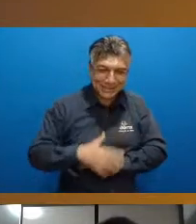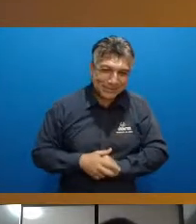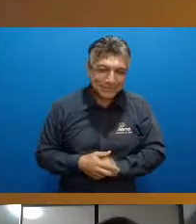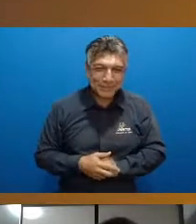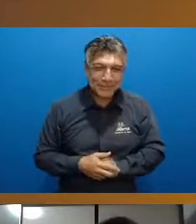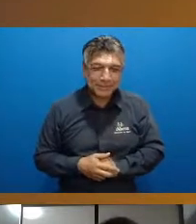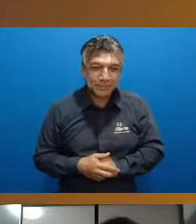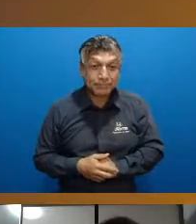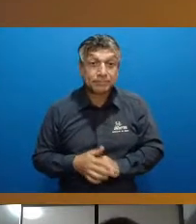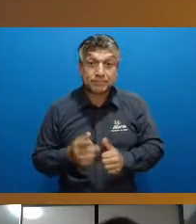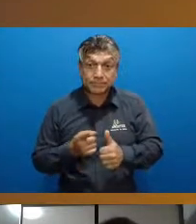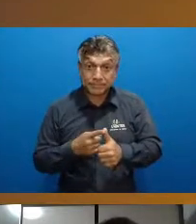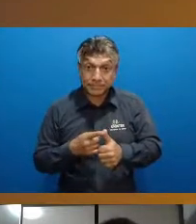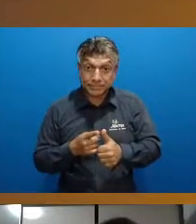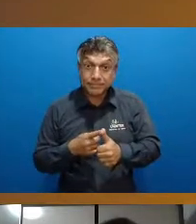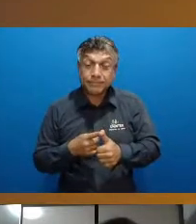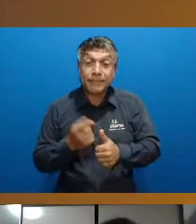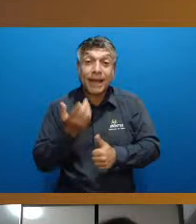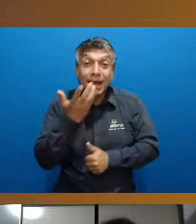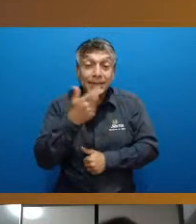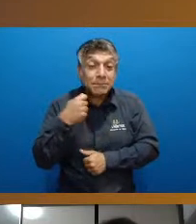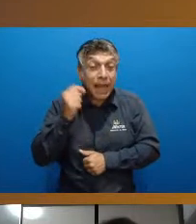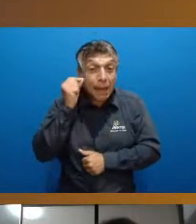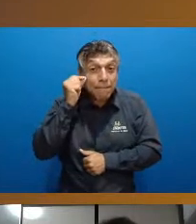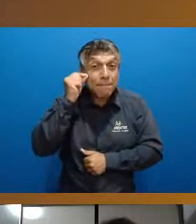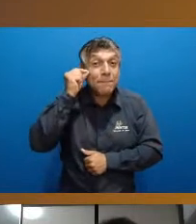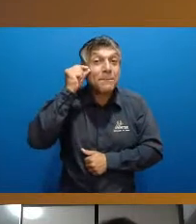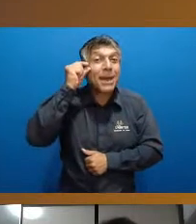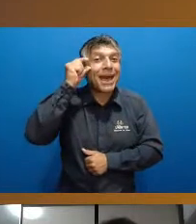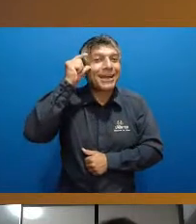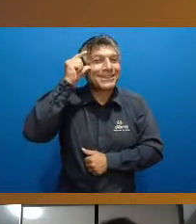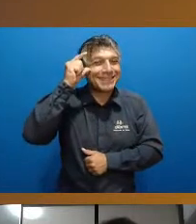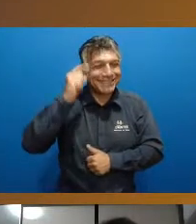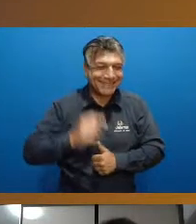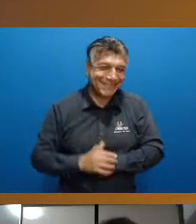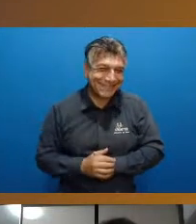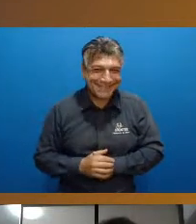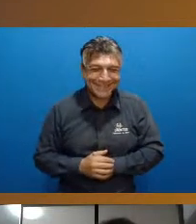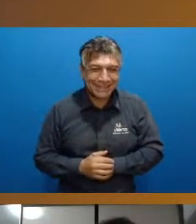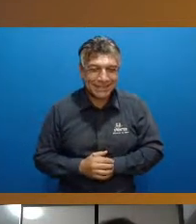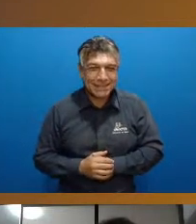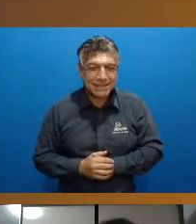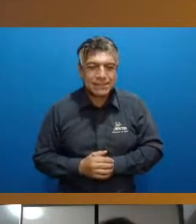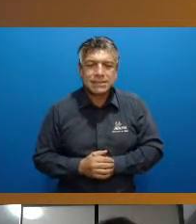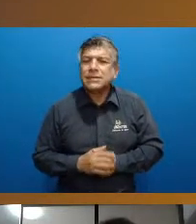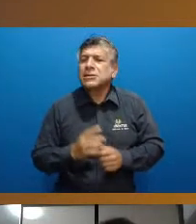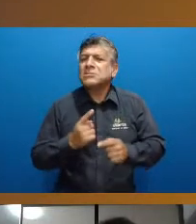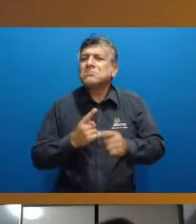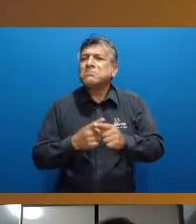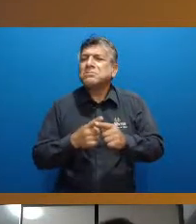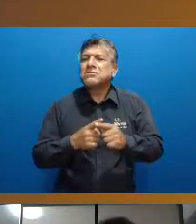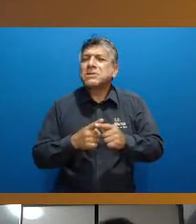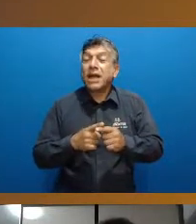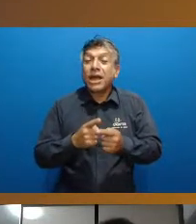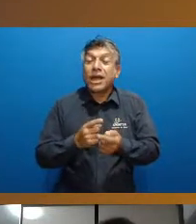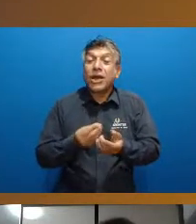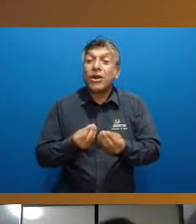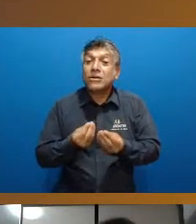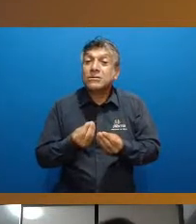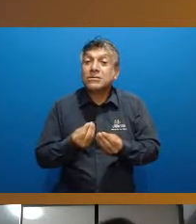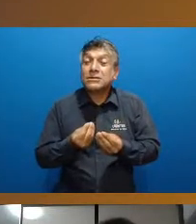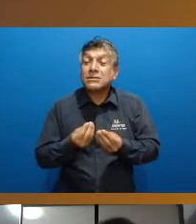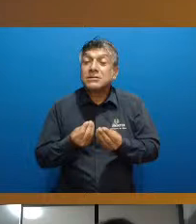da criança maturar nas habilidades motoras fundamentais então por que que eu coloquei ali no início a questão do